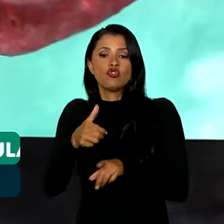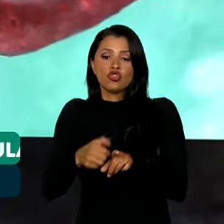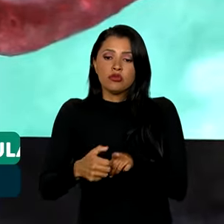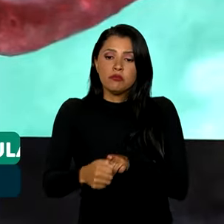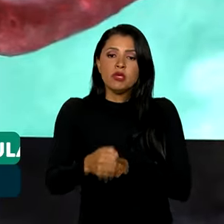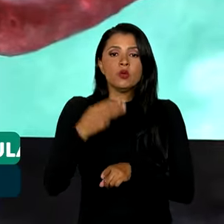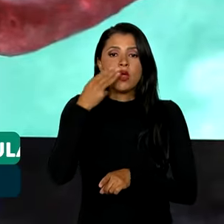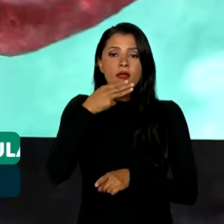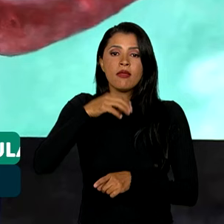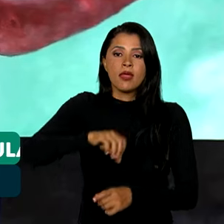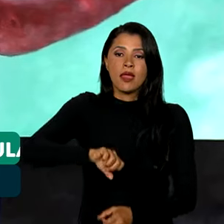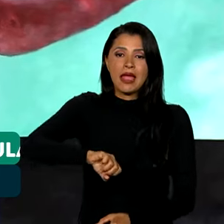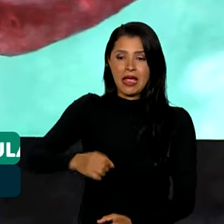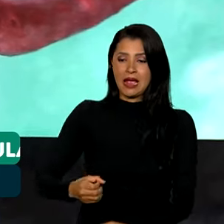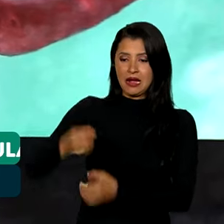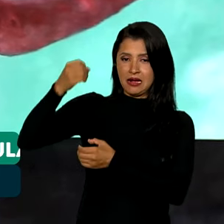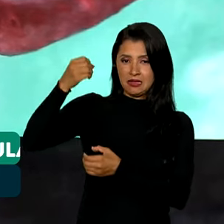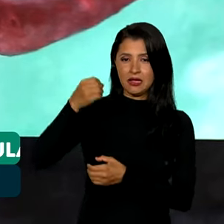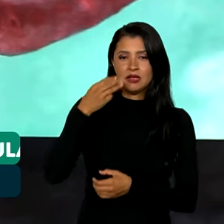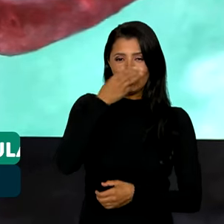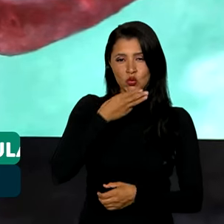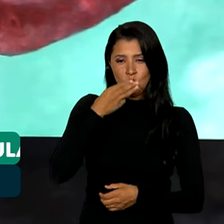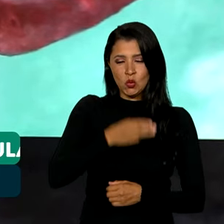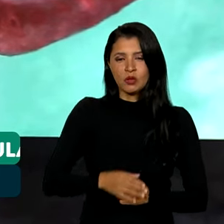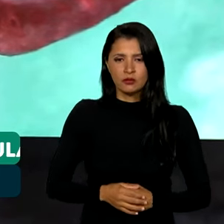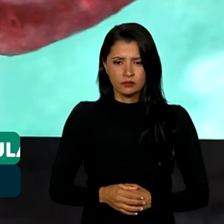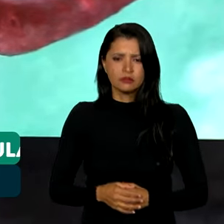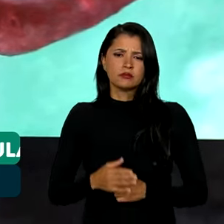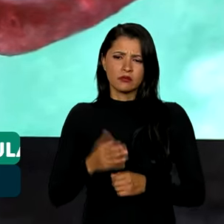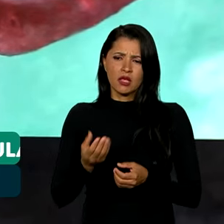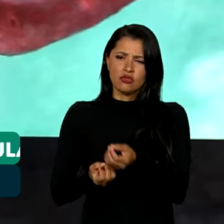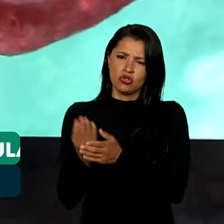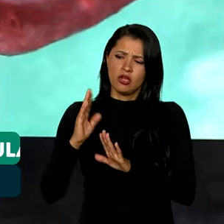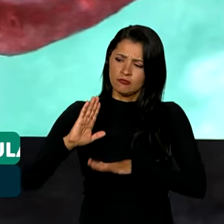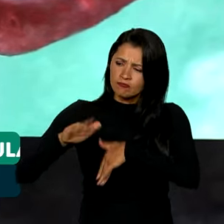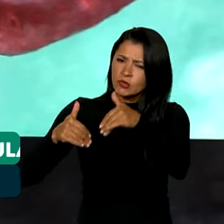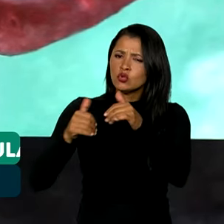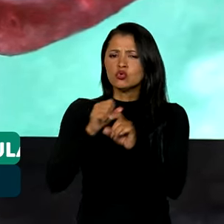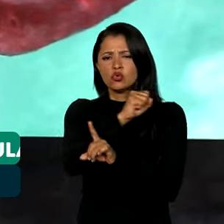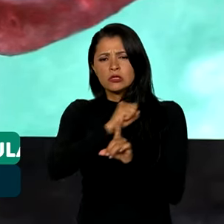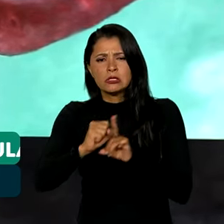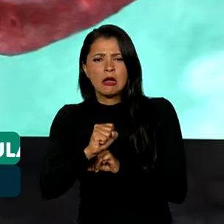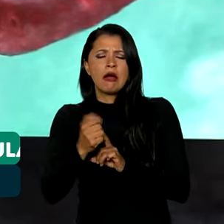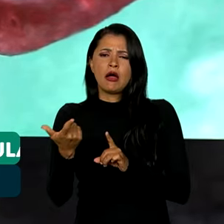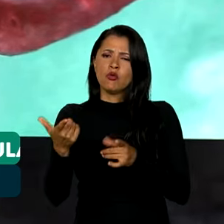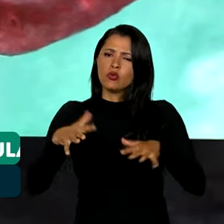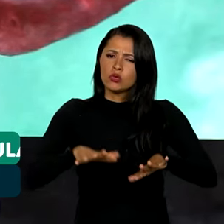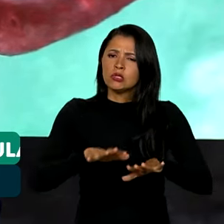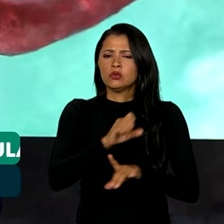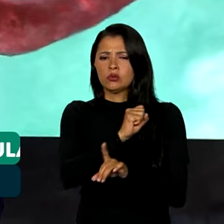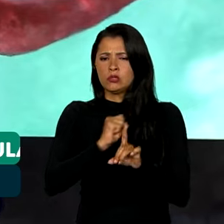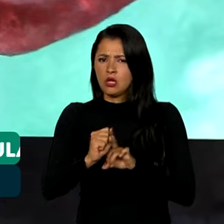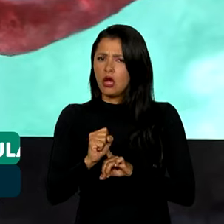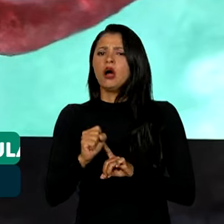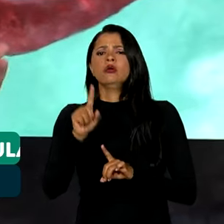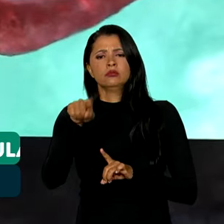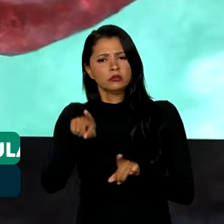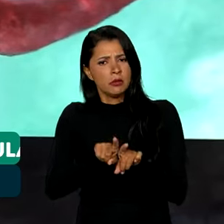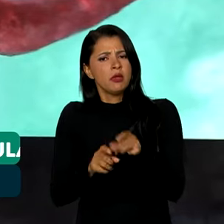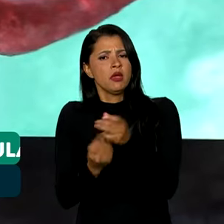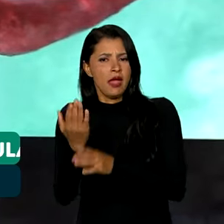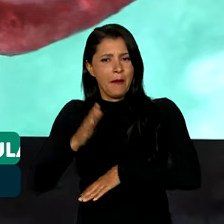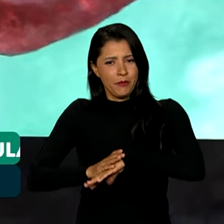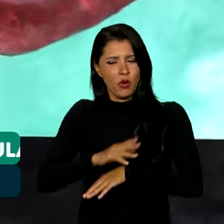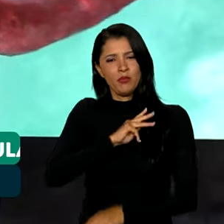-açúcar. O agronegócio gera oportunidades, desenvolvimento social, gera inclusão social. A própria